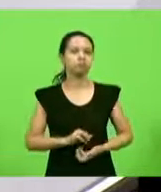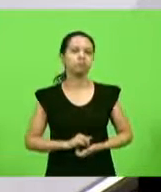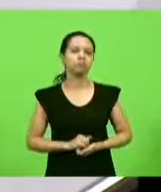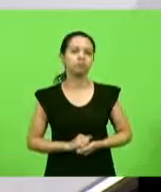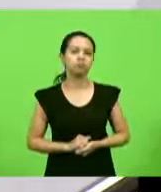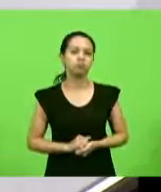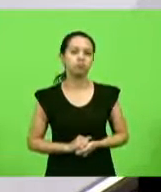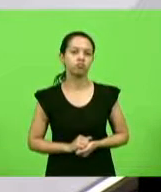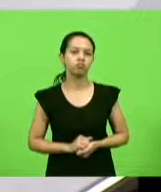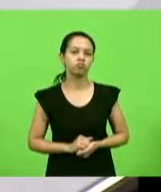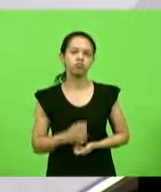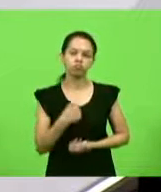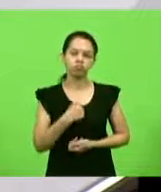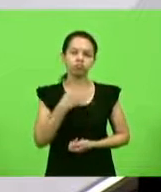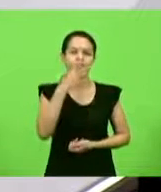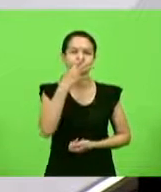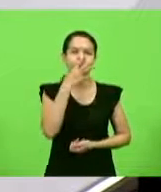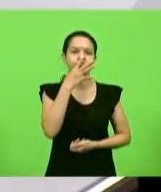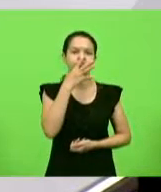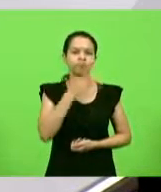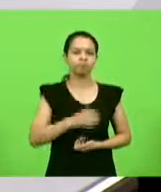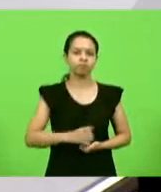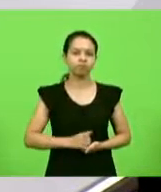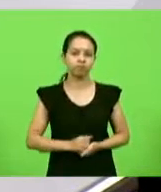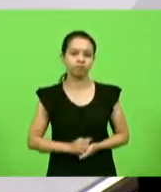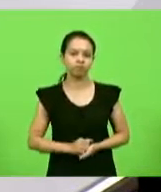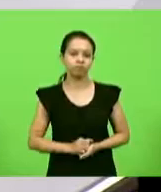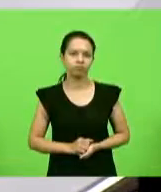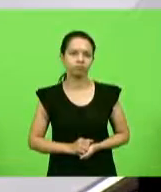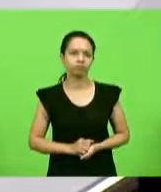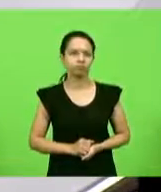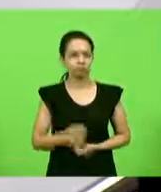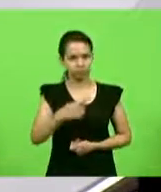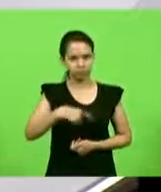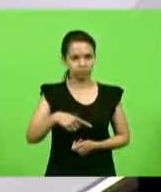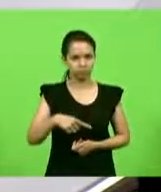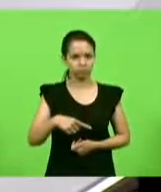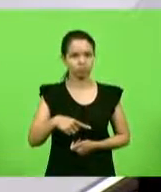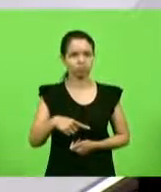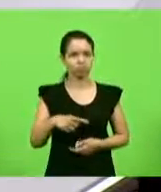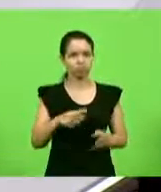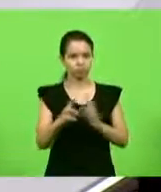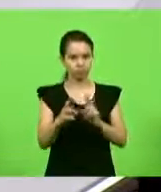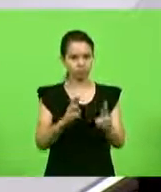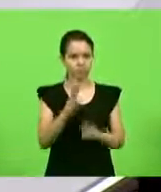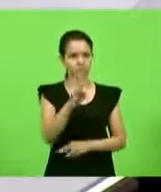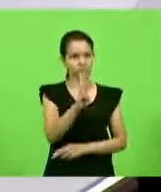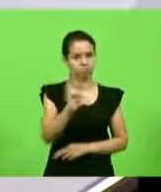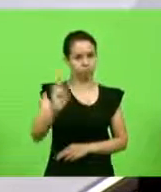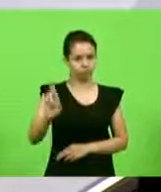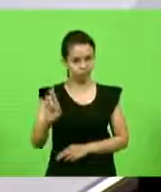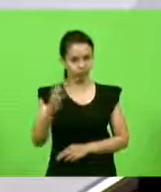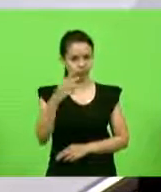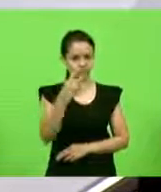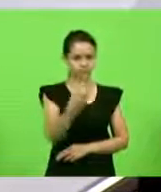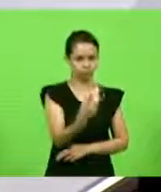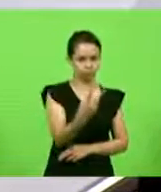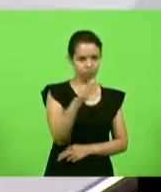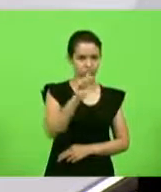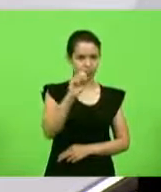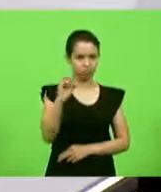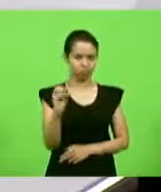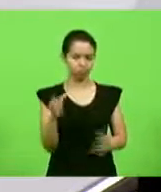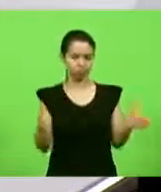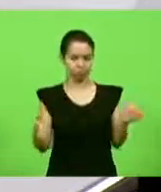me chamou a atenção que a nossa BR-280, do trecho